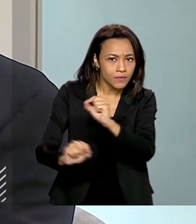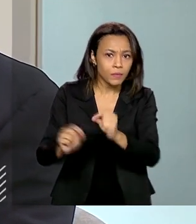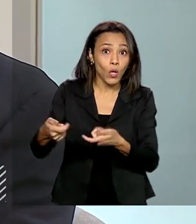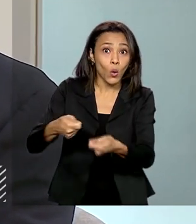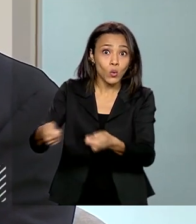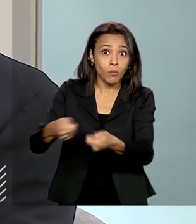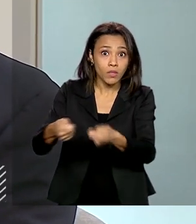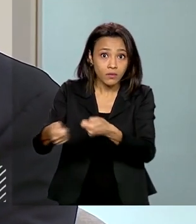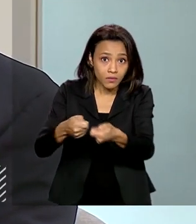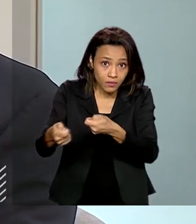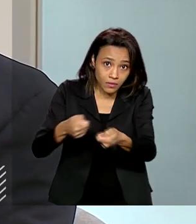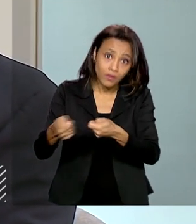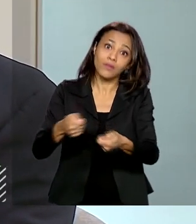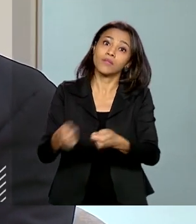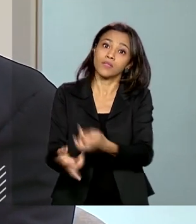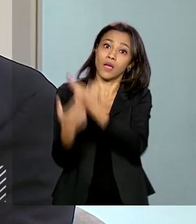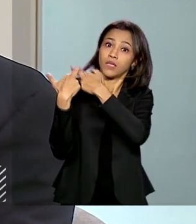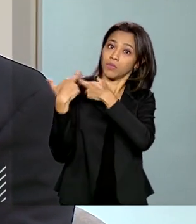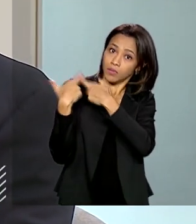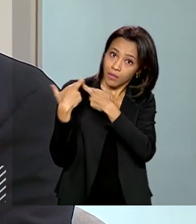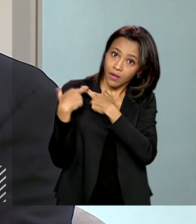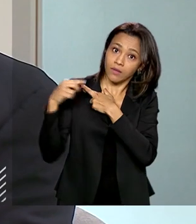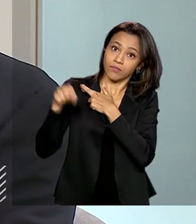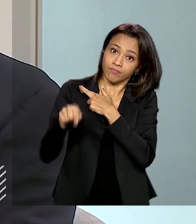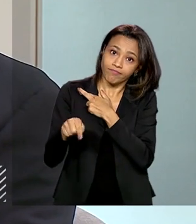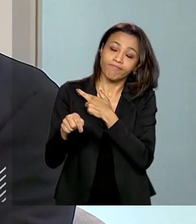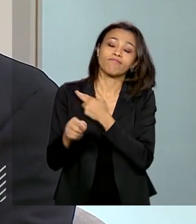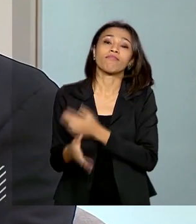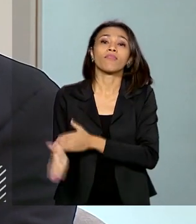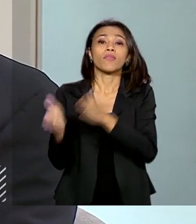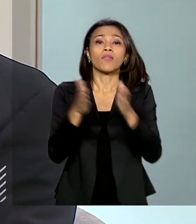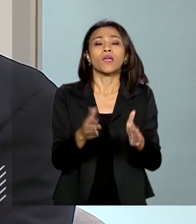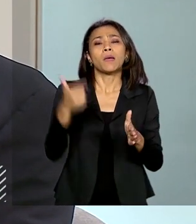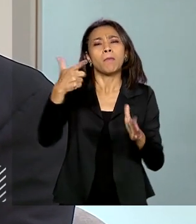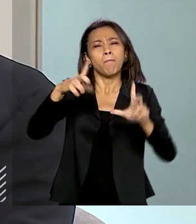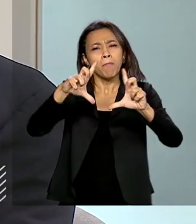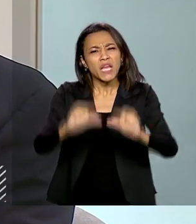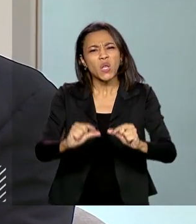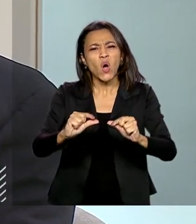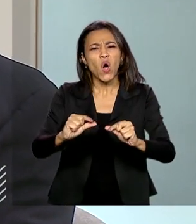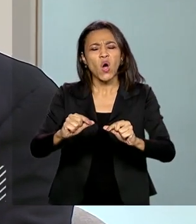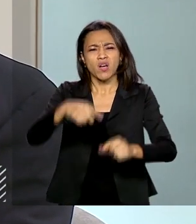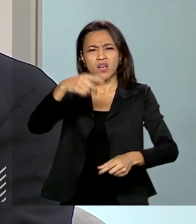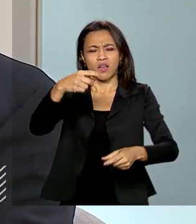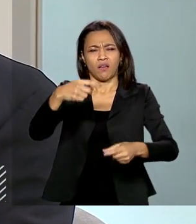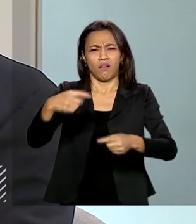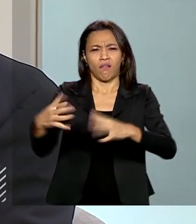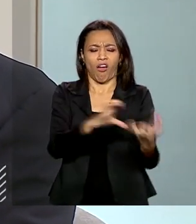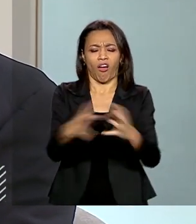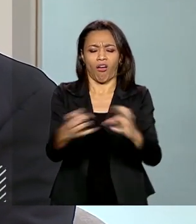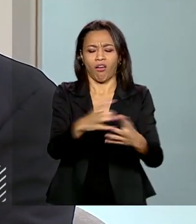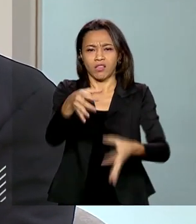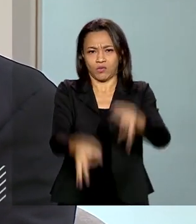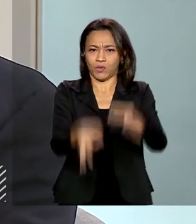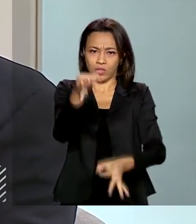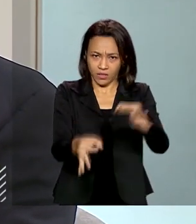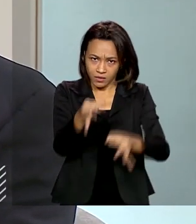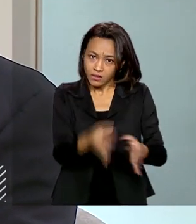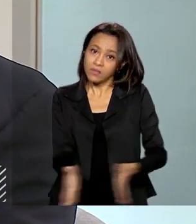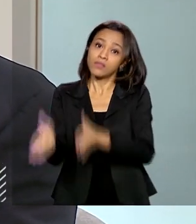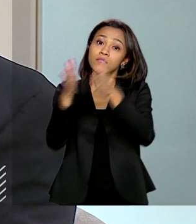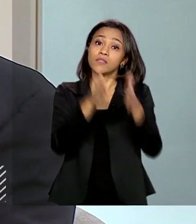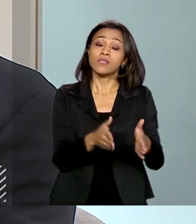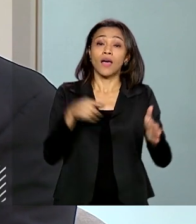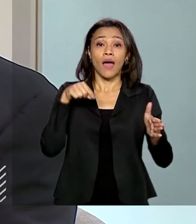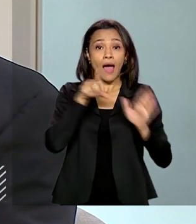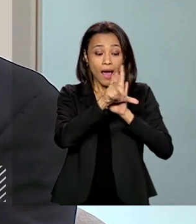% das obrigações tributárias acessórias. A gente vai ter uma menor judicialização de uma série de tributos. Para você ter noção, a legislação do PIS e